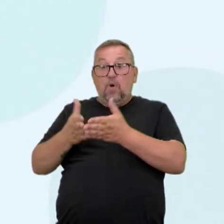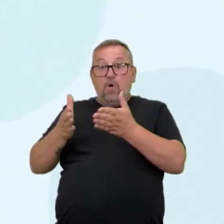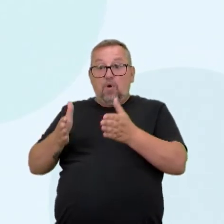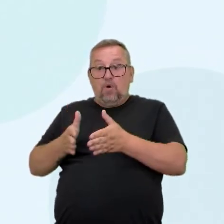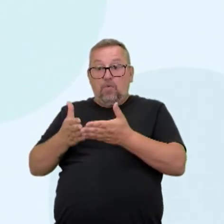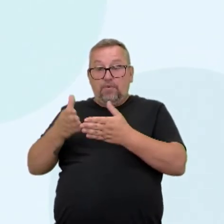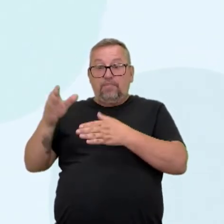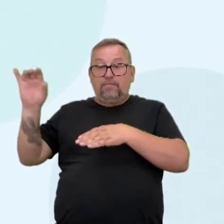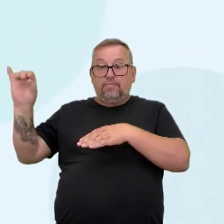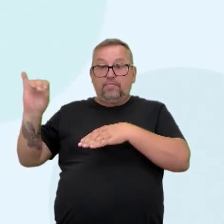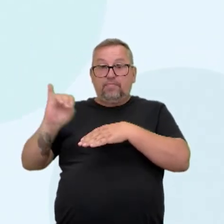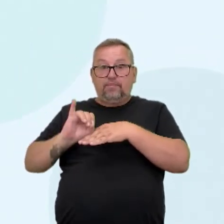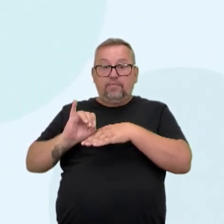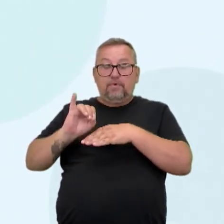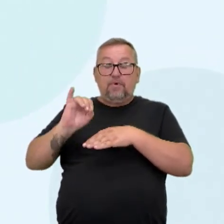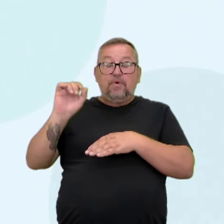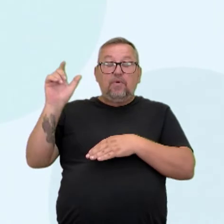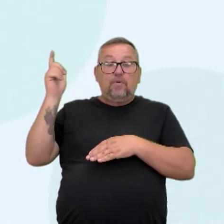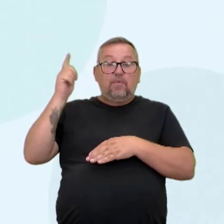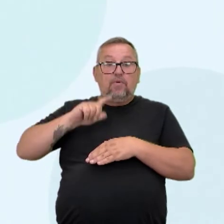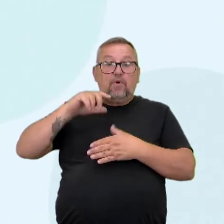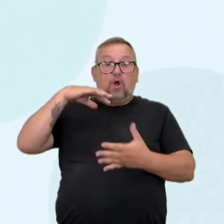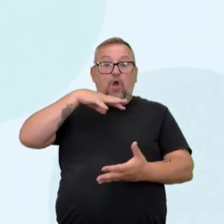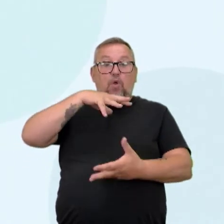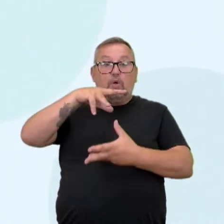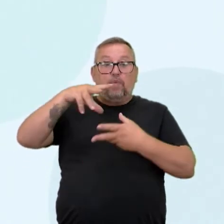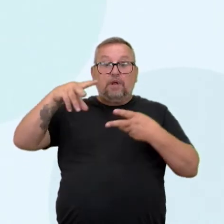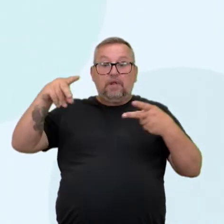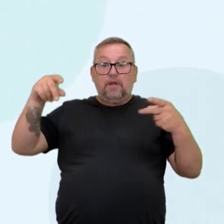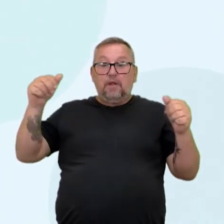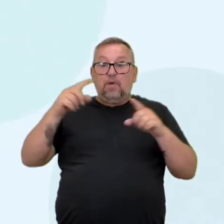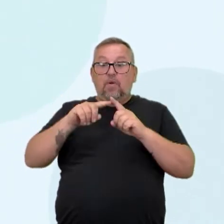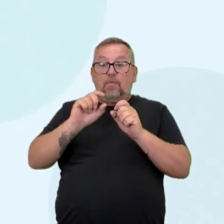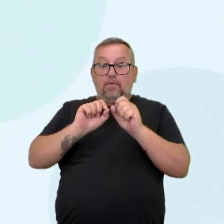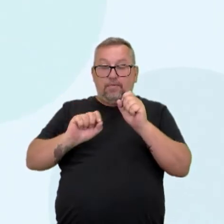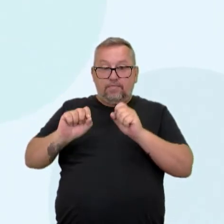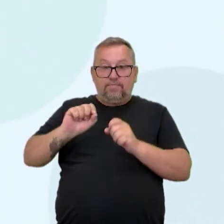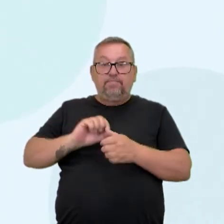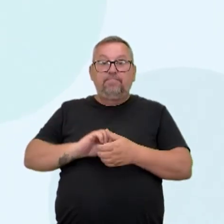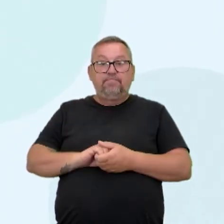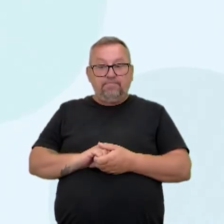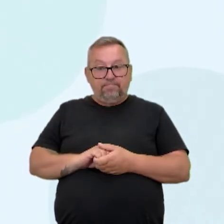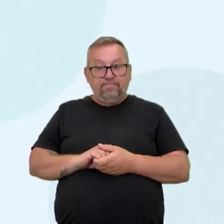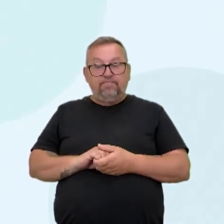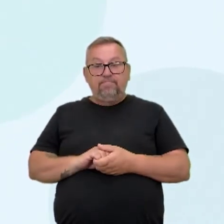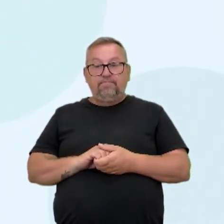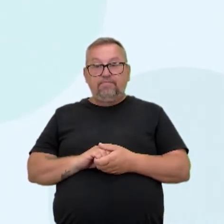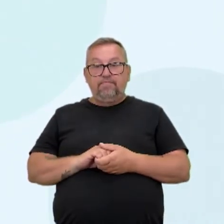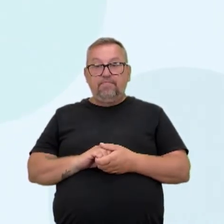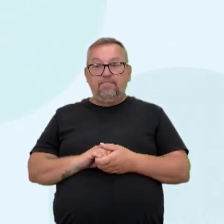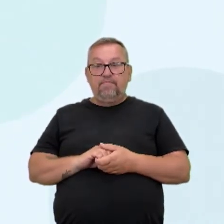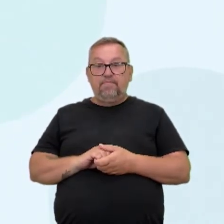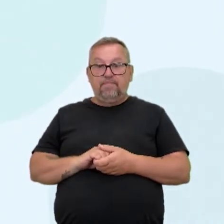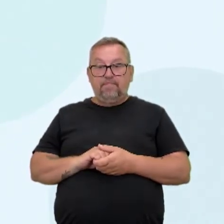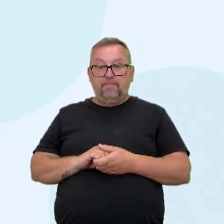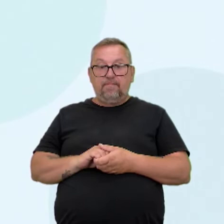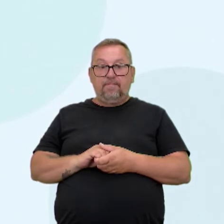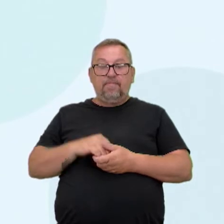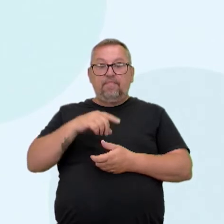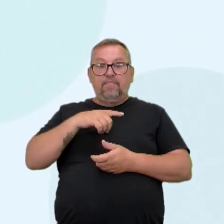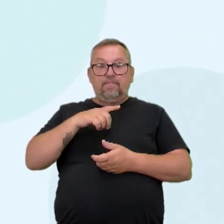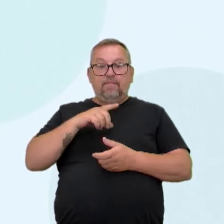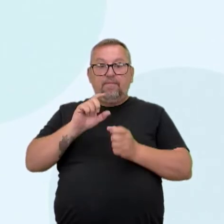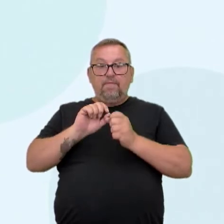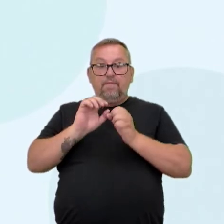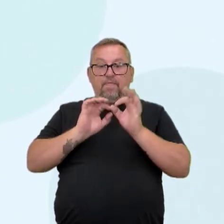provando que a globalização produz um efeito desintegrador. Ah, essa frase que está aqui para a gente fazer o exercício, ela não foi